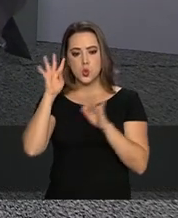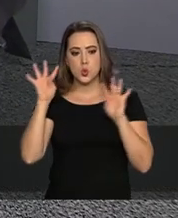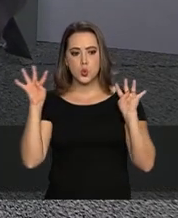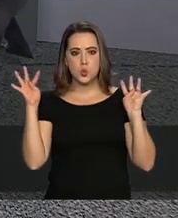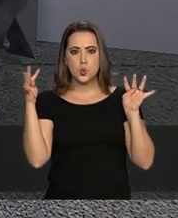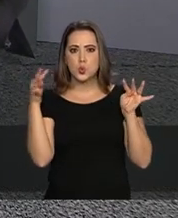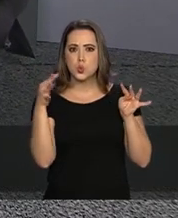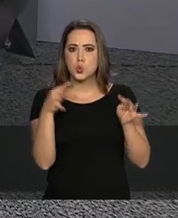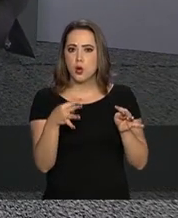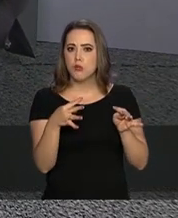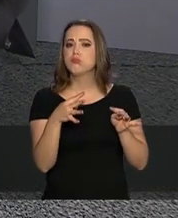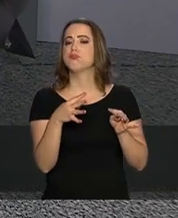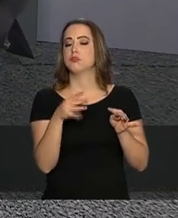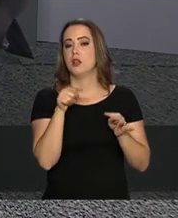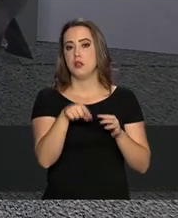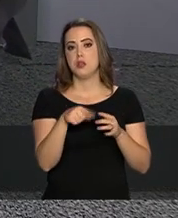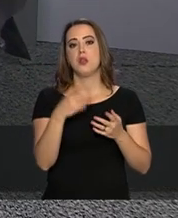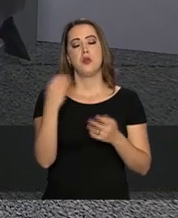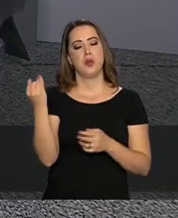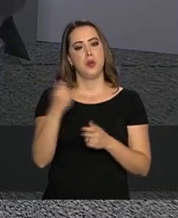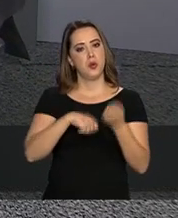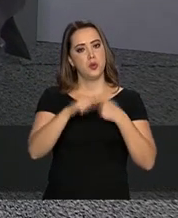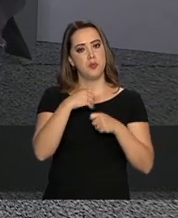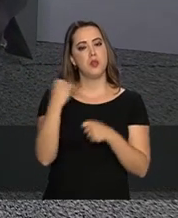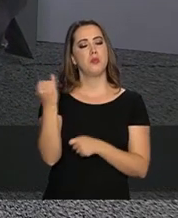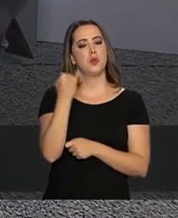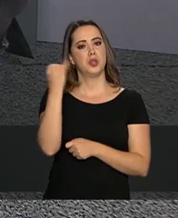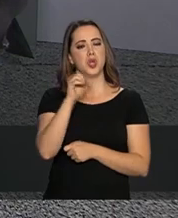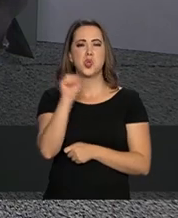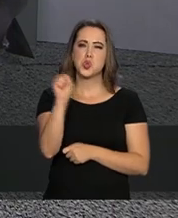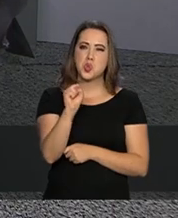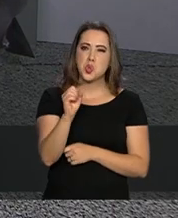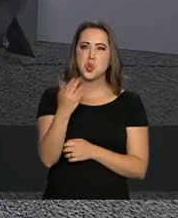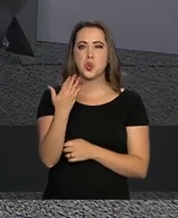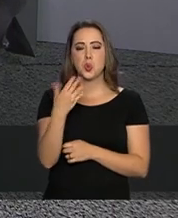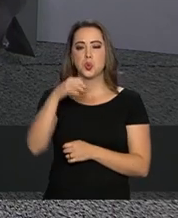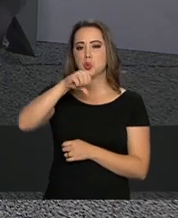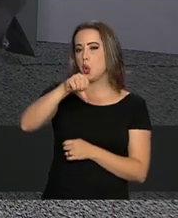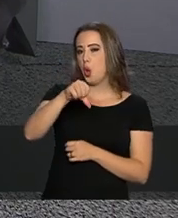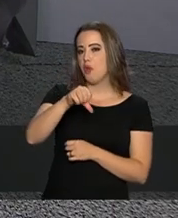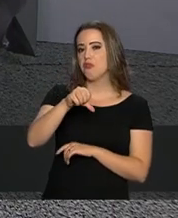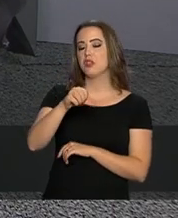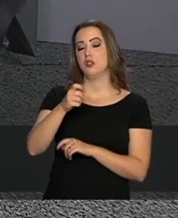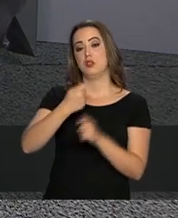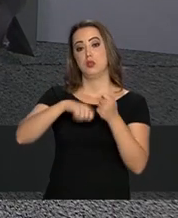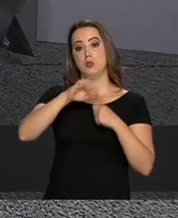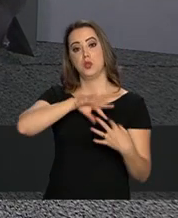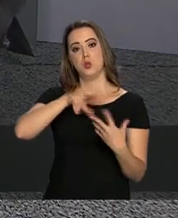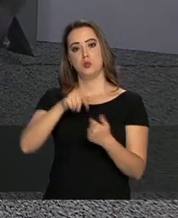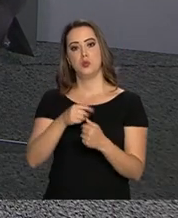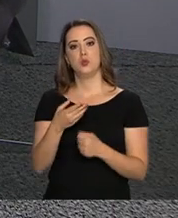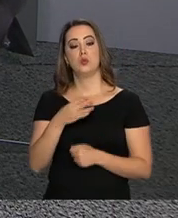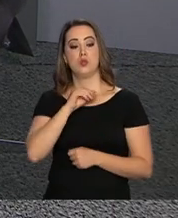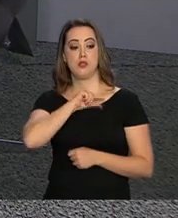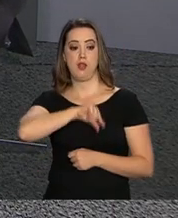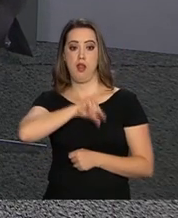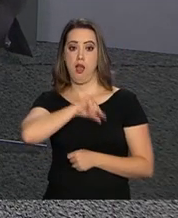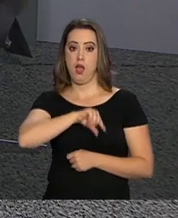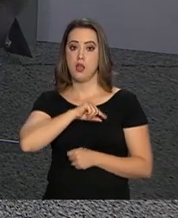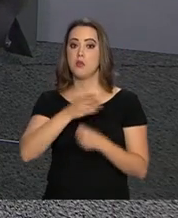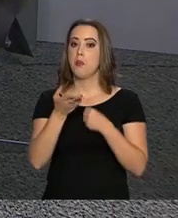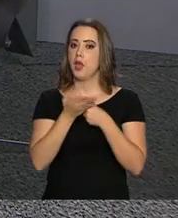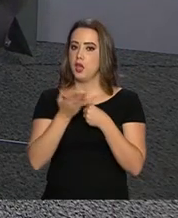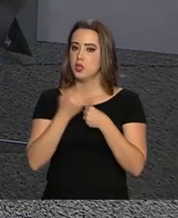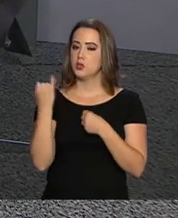oito ou nove maiores economias do mundo. É um país que tem de renda média, que tem uma posição